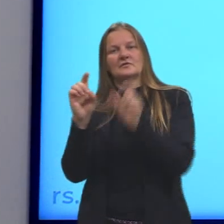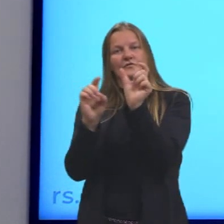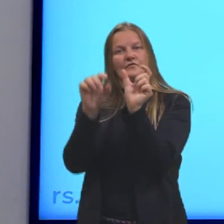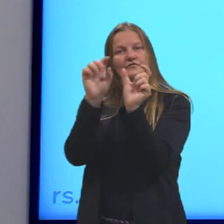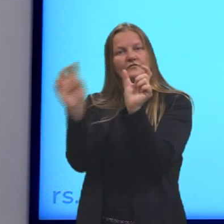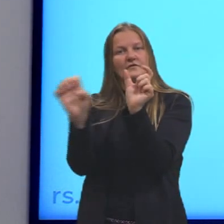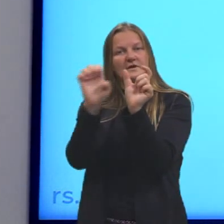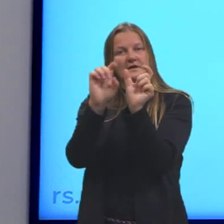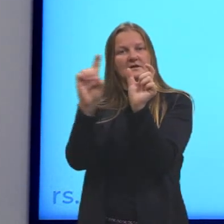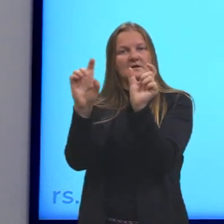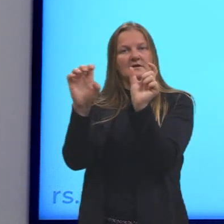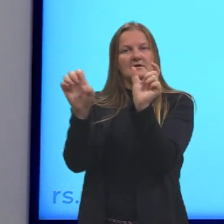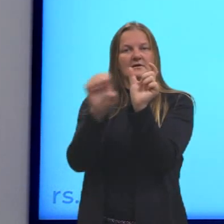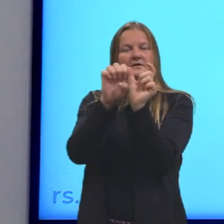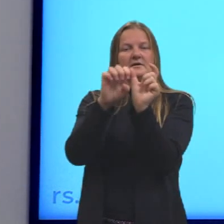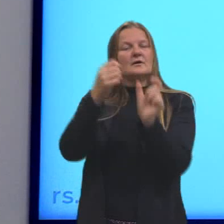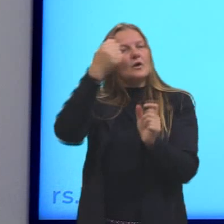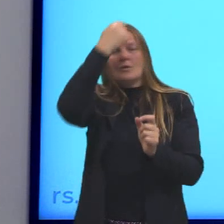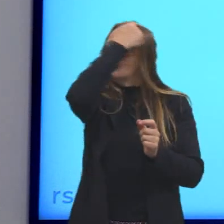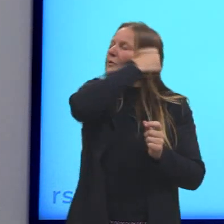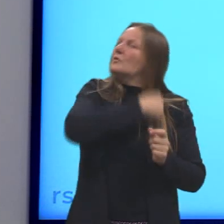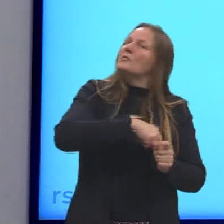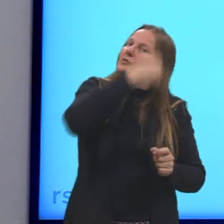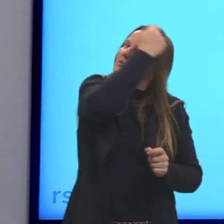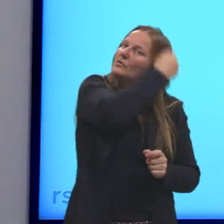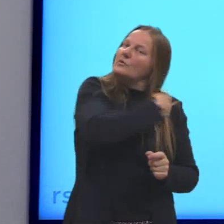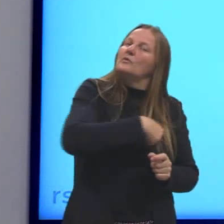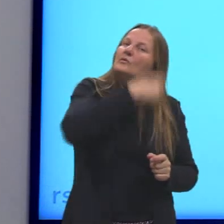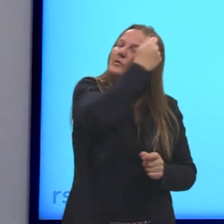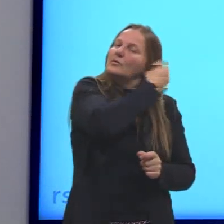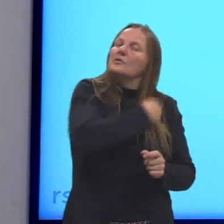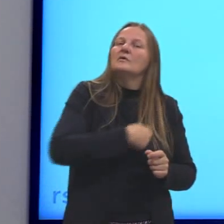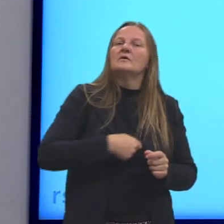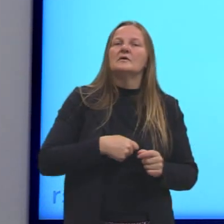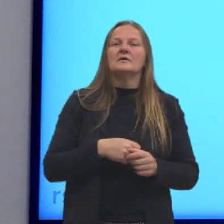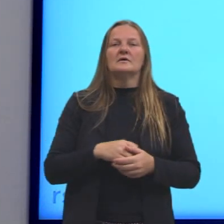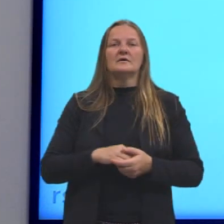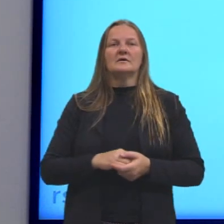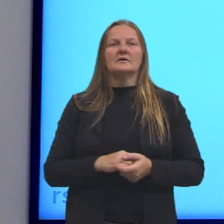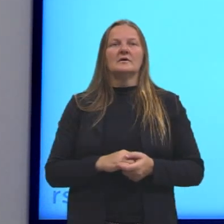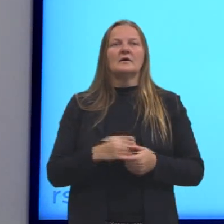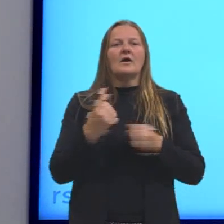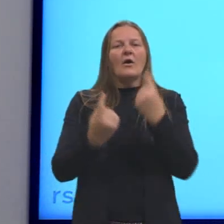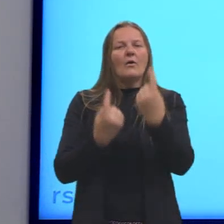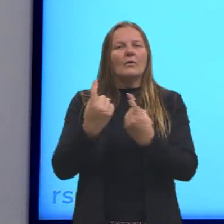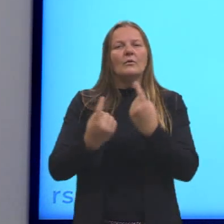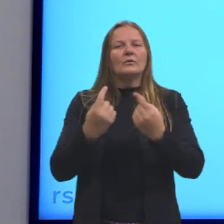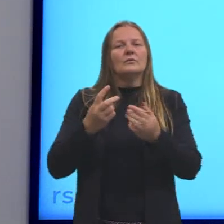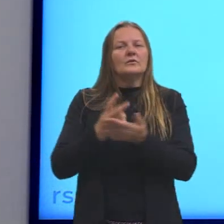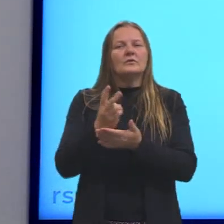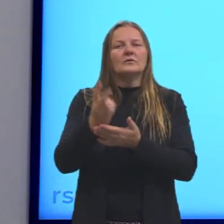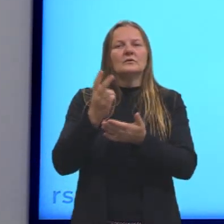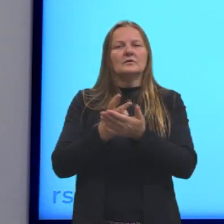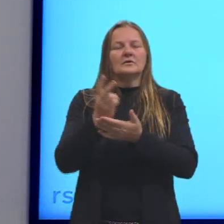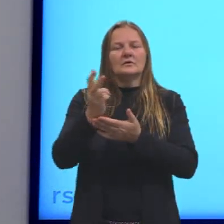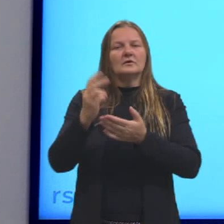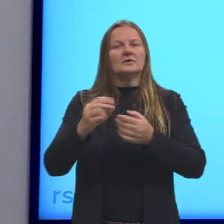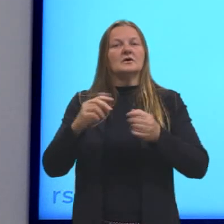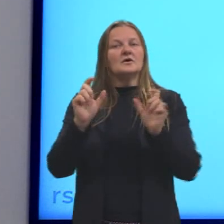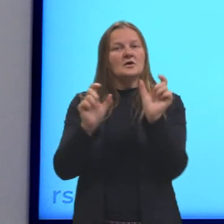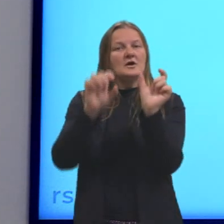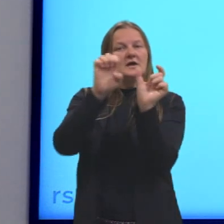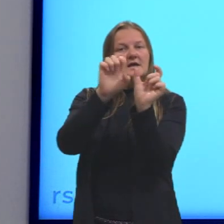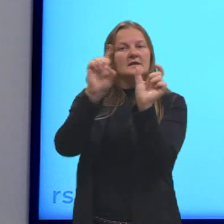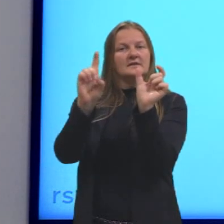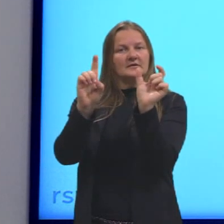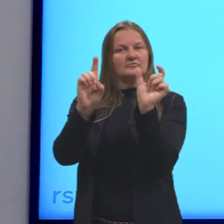O comb, que é o pentear. O coil, o frame. E assim por diante, ó. Todos esses recebem ED.